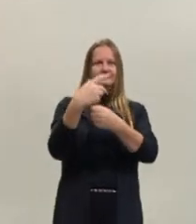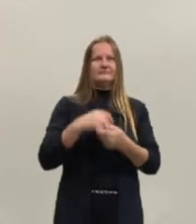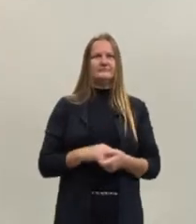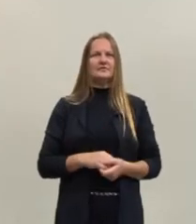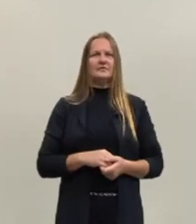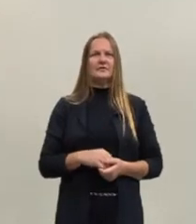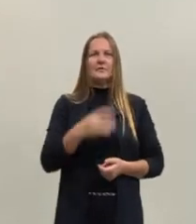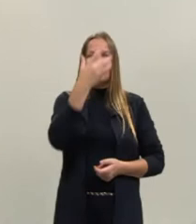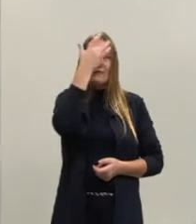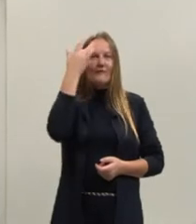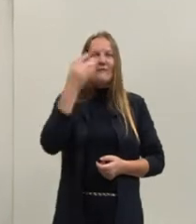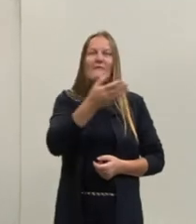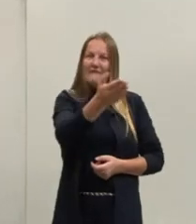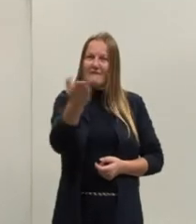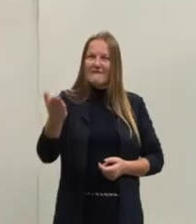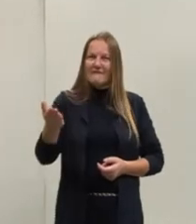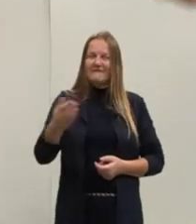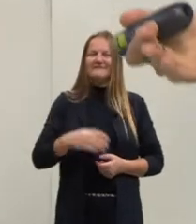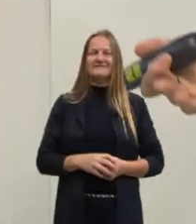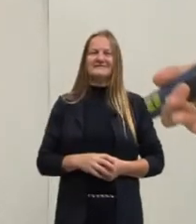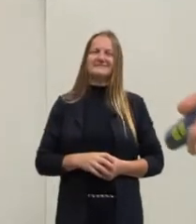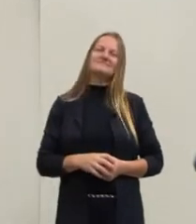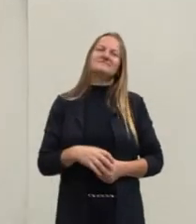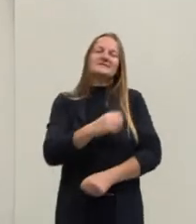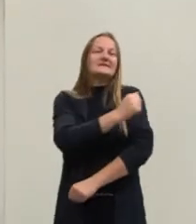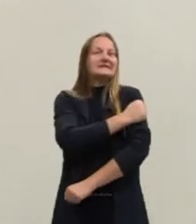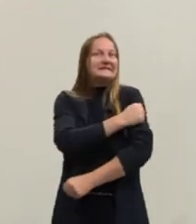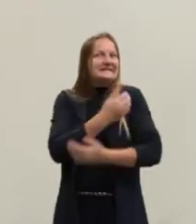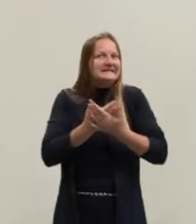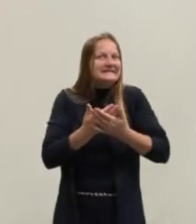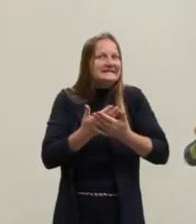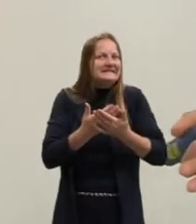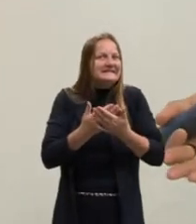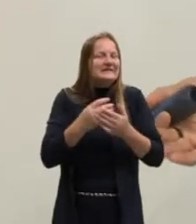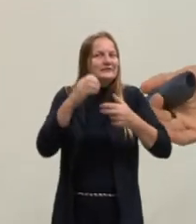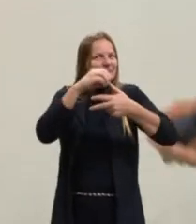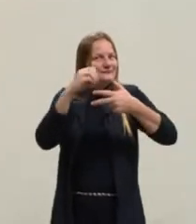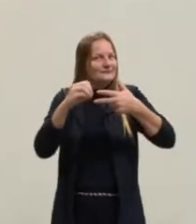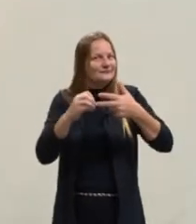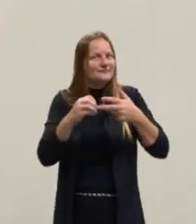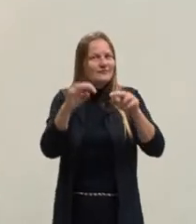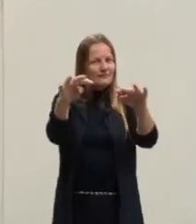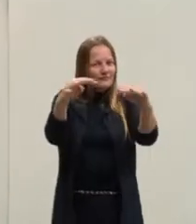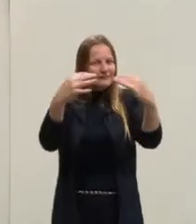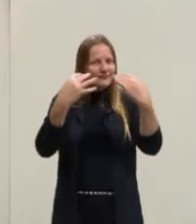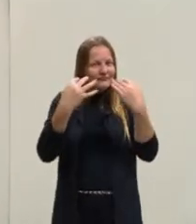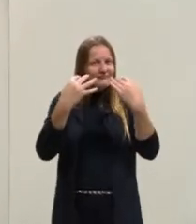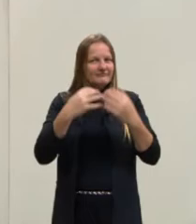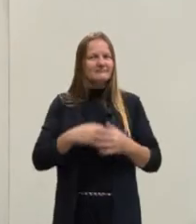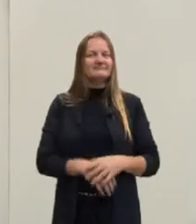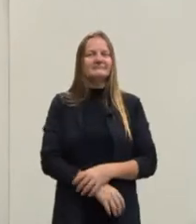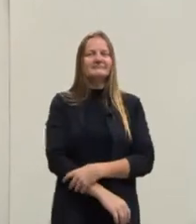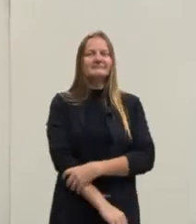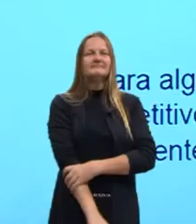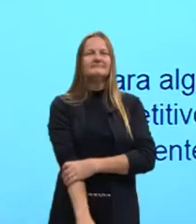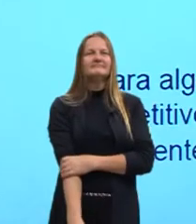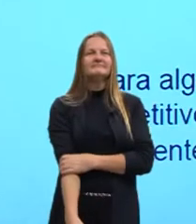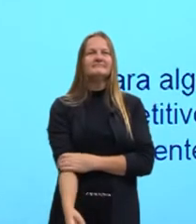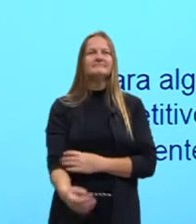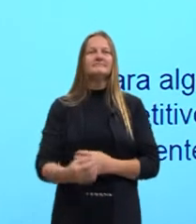meu público, o nosso público-alvo, que são os estudantes do Enem para